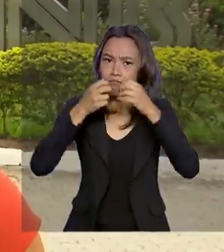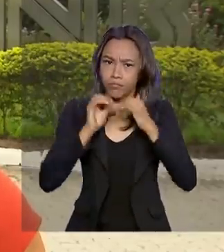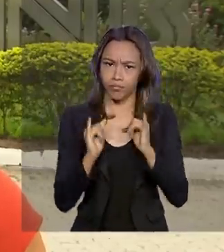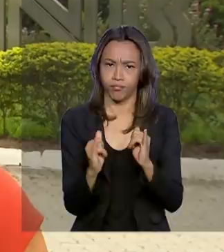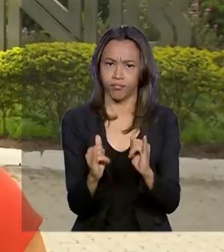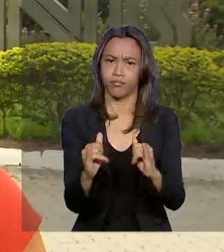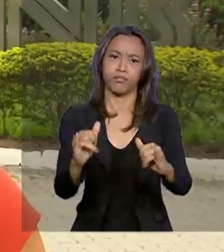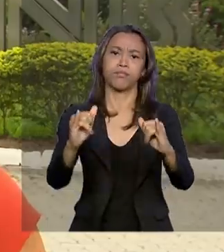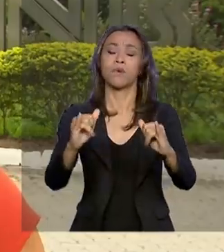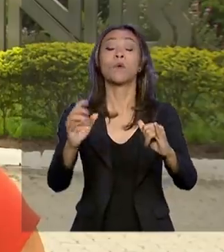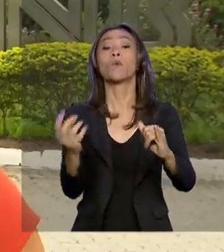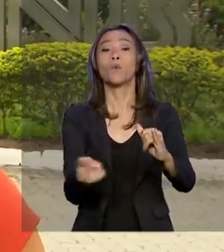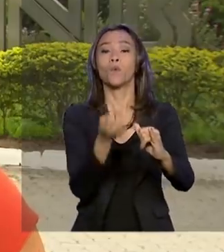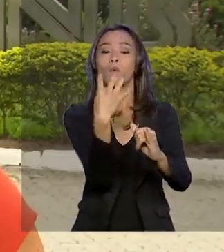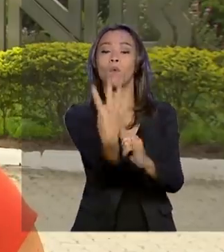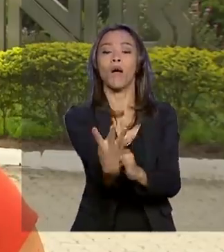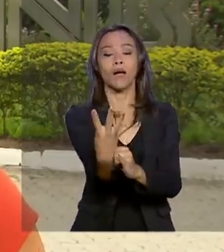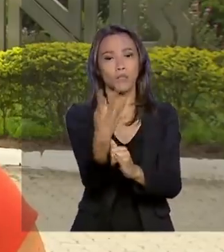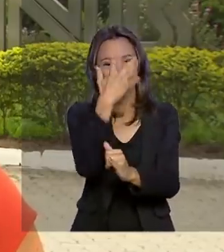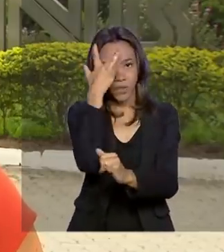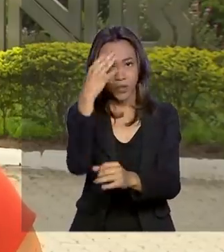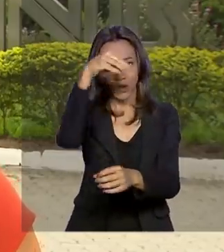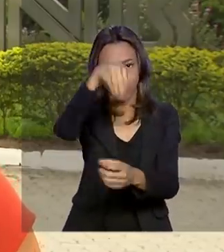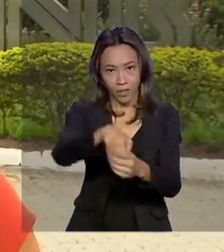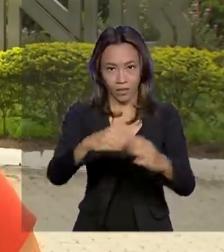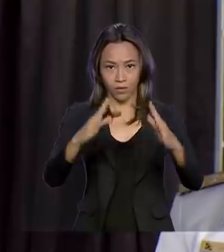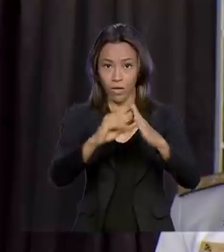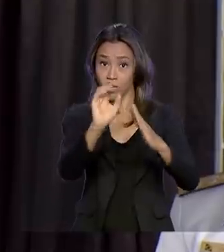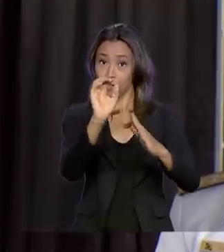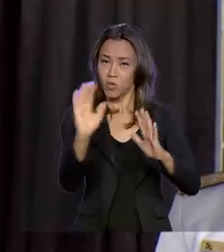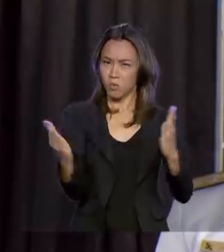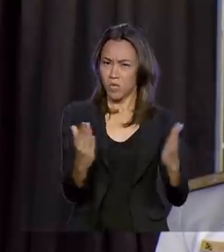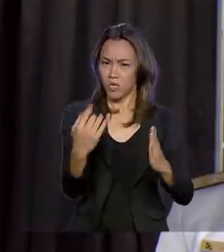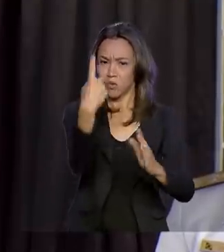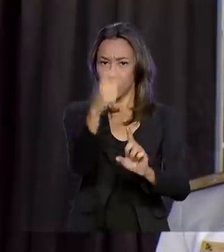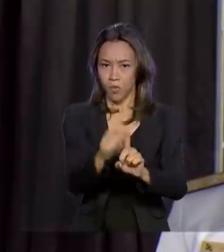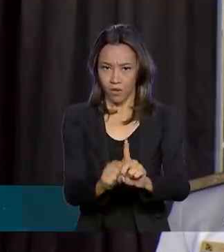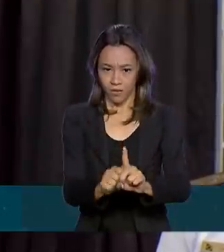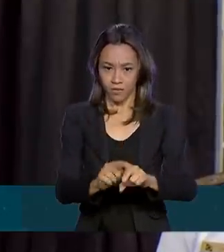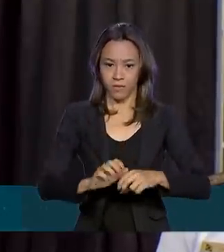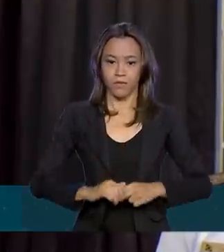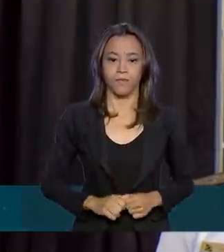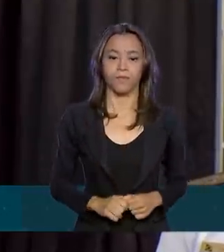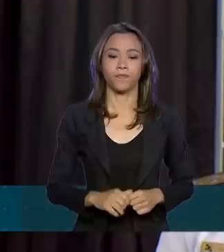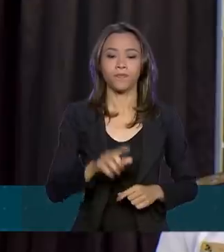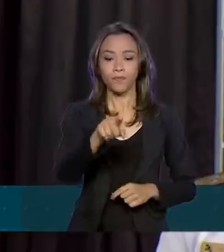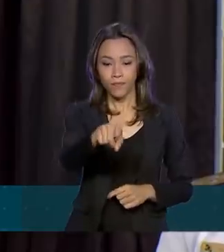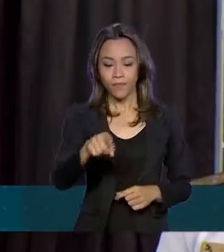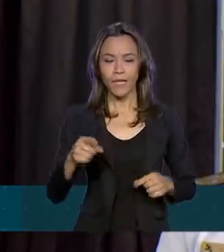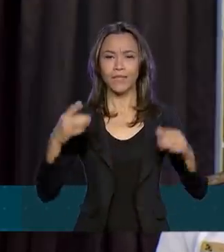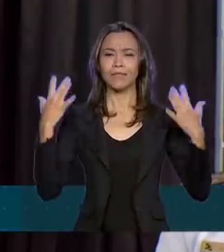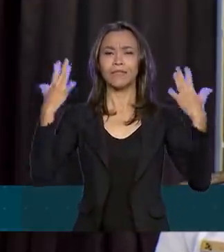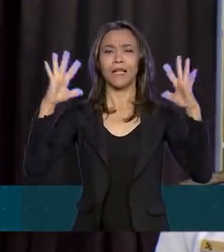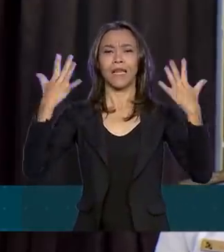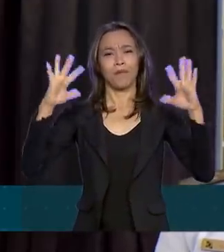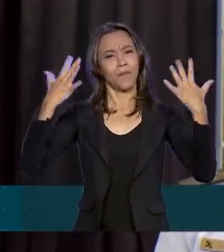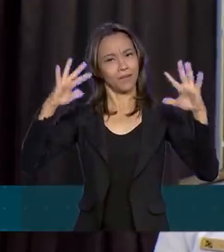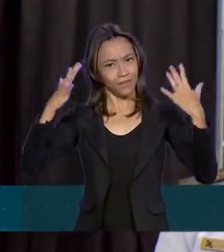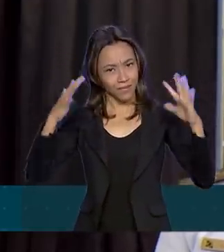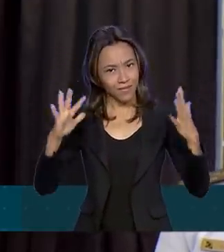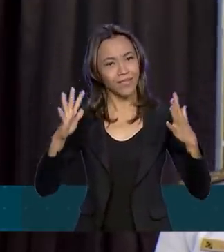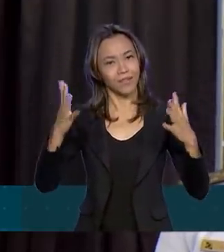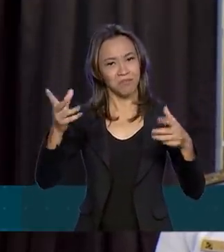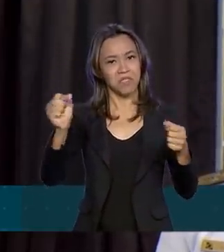residência com quatro moradores durante um mês. Além do simbolismo e da celebração de mais um feito